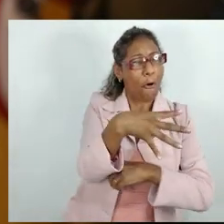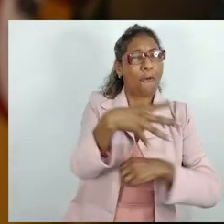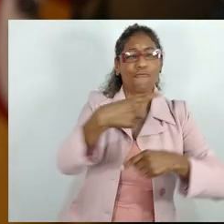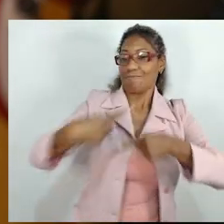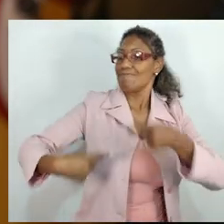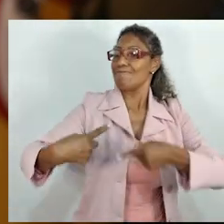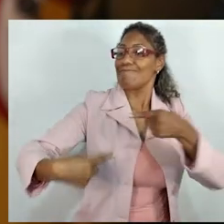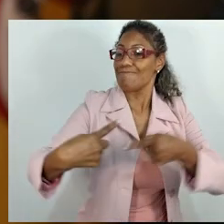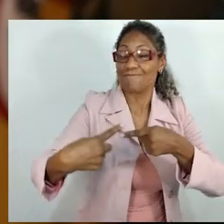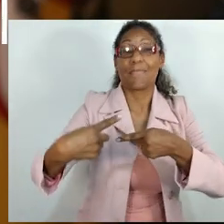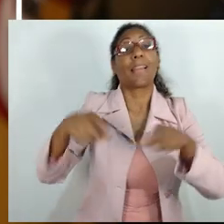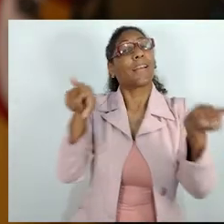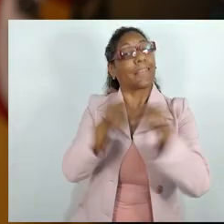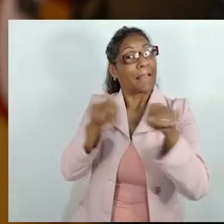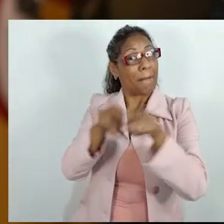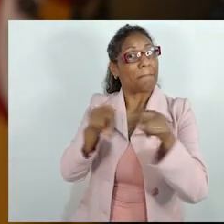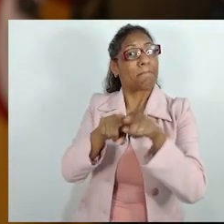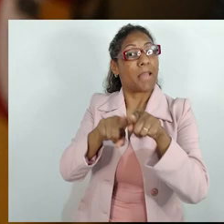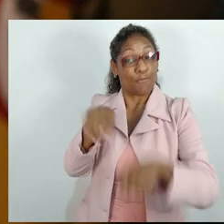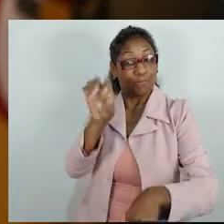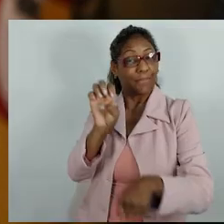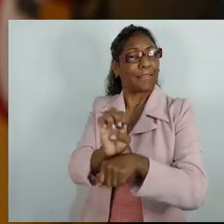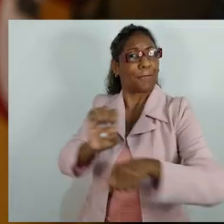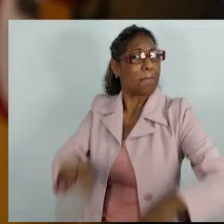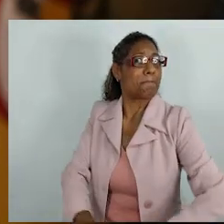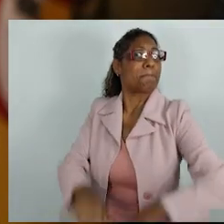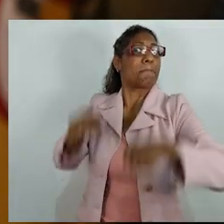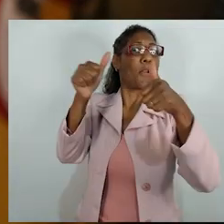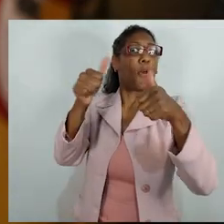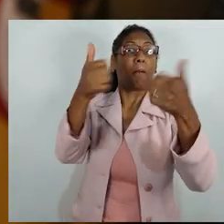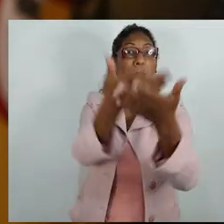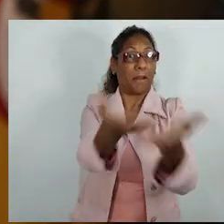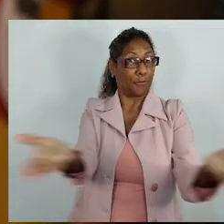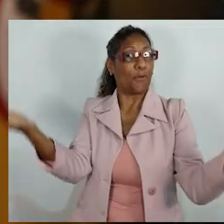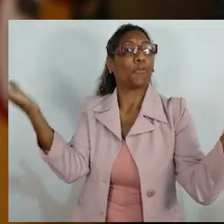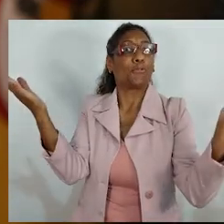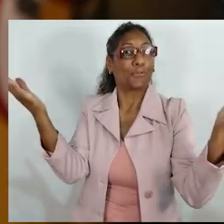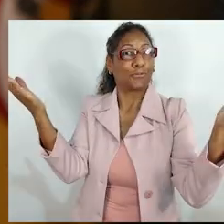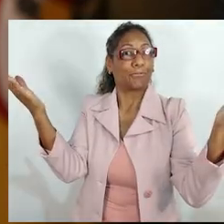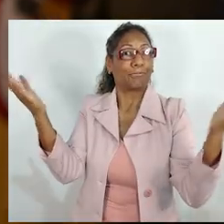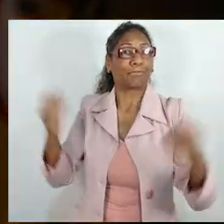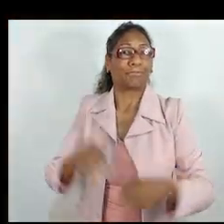num Estado mais moderno, mais competitivo e, por consequência, um Estado melhor para todos. o Rio Sul